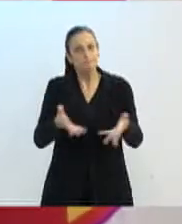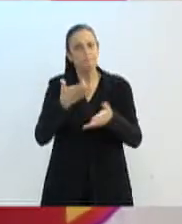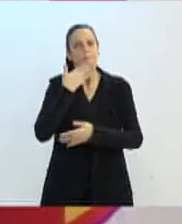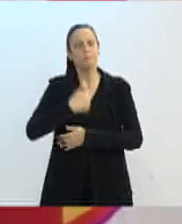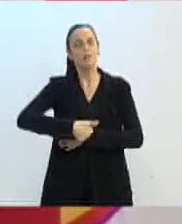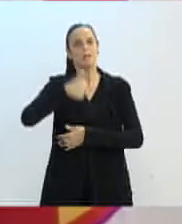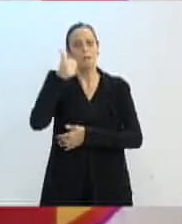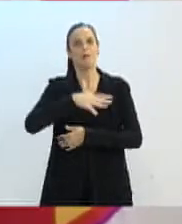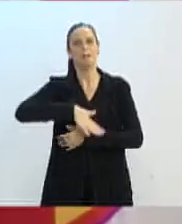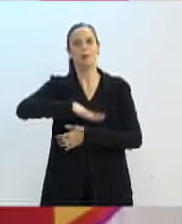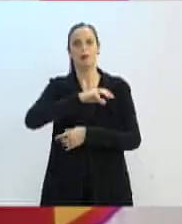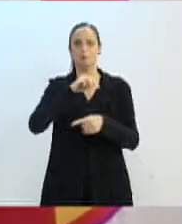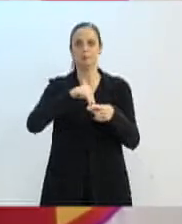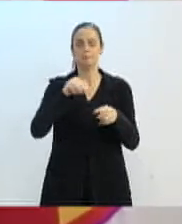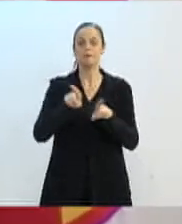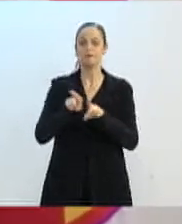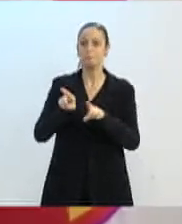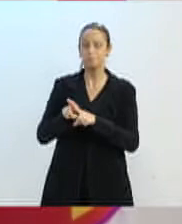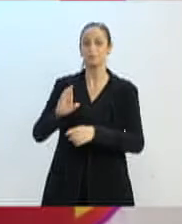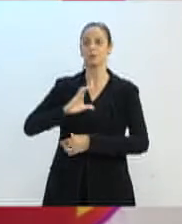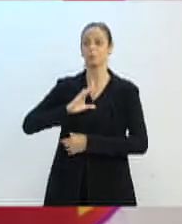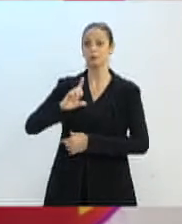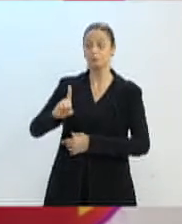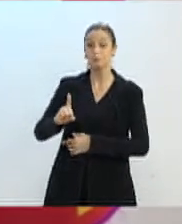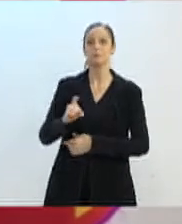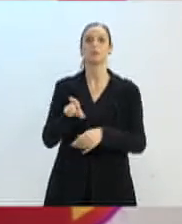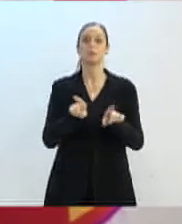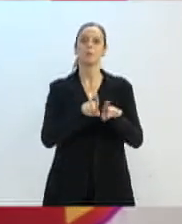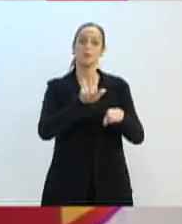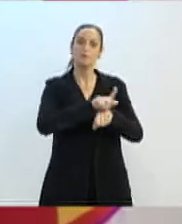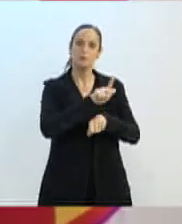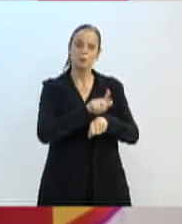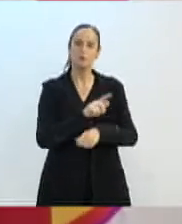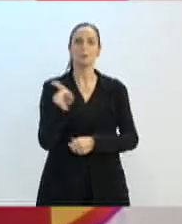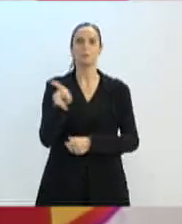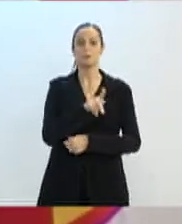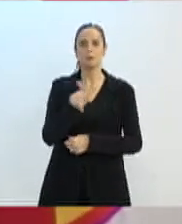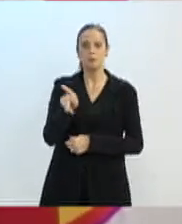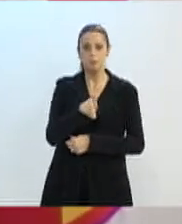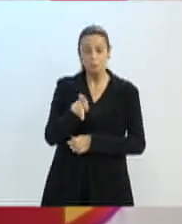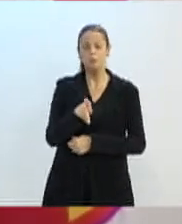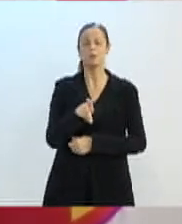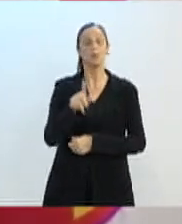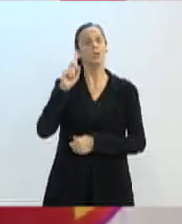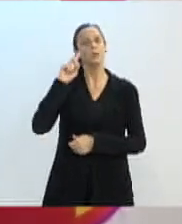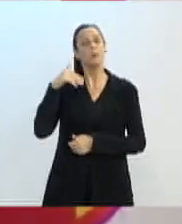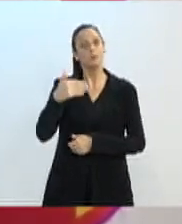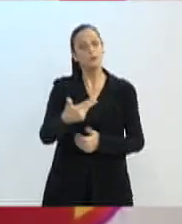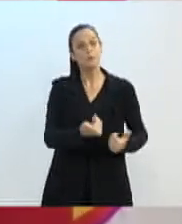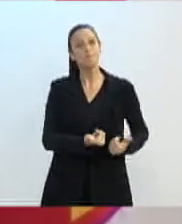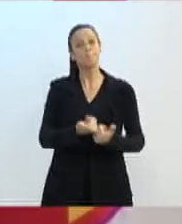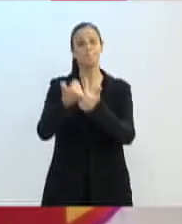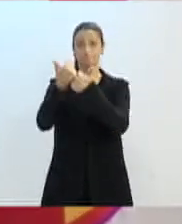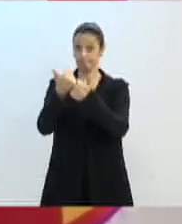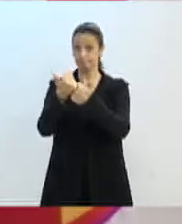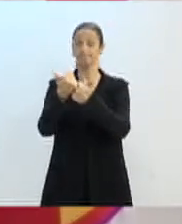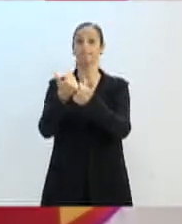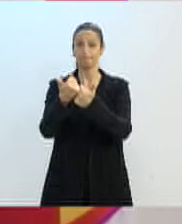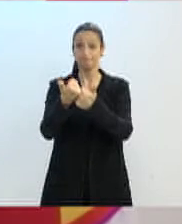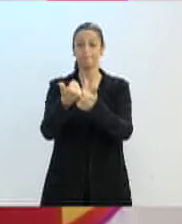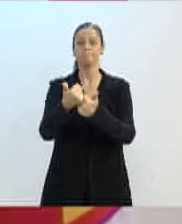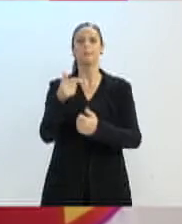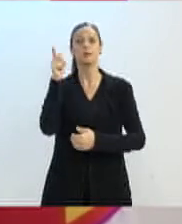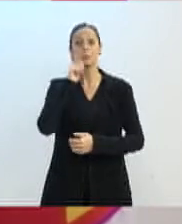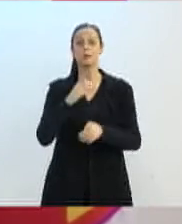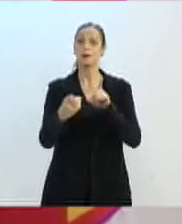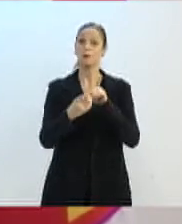aos nossos gestores e coordenadores pedagógicos e professores, no dia a dia, um suporte também para que a gente atenda